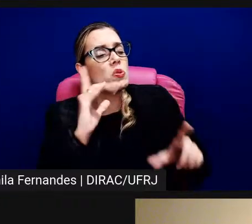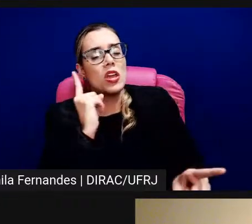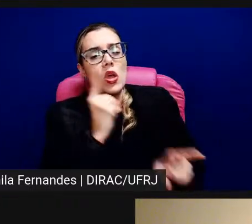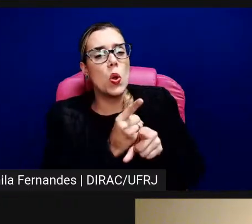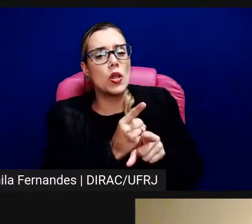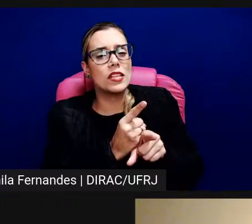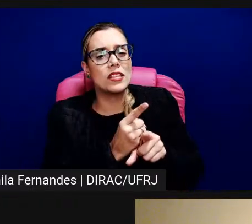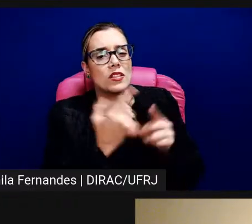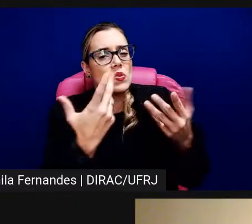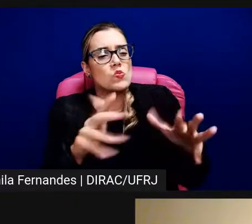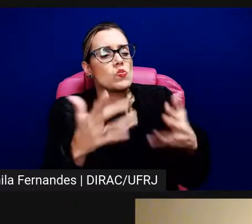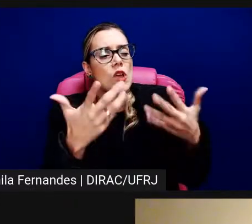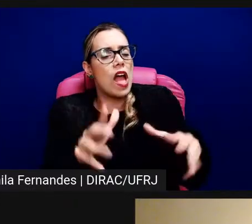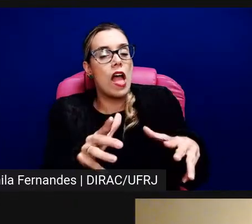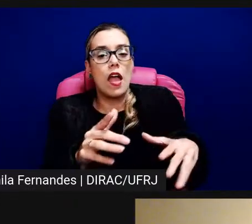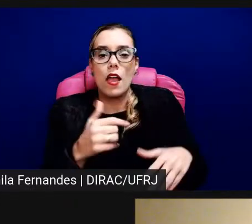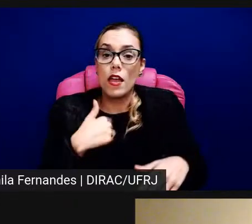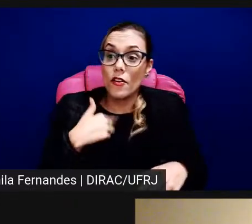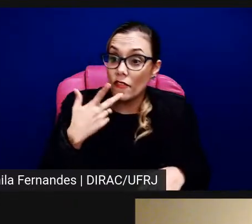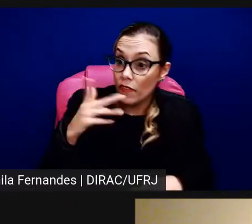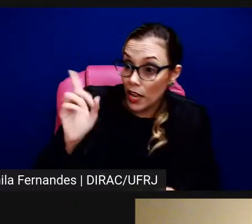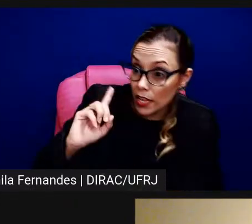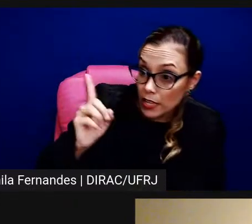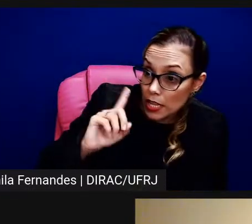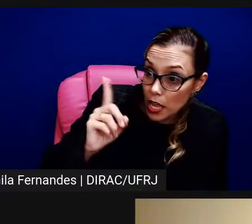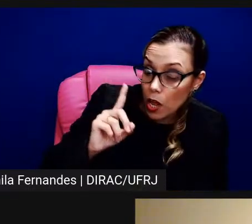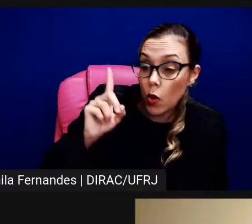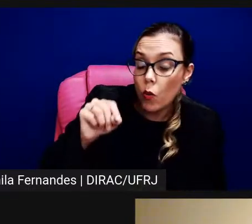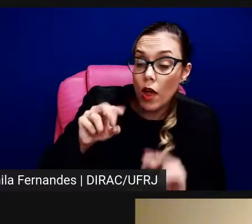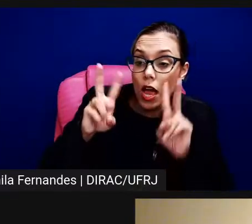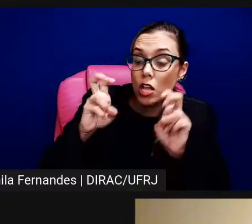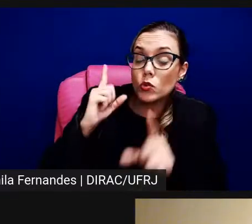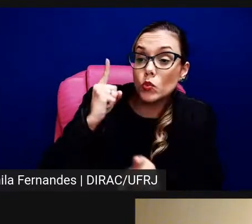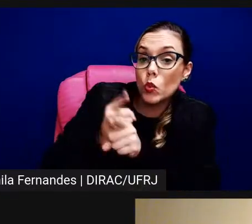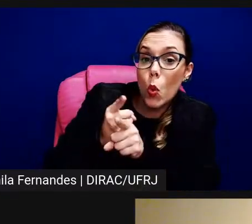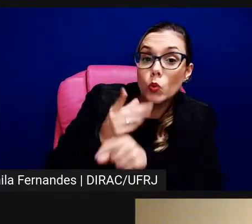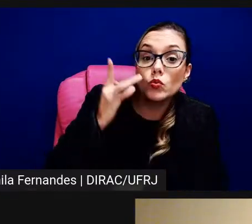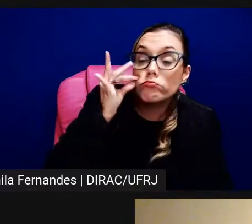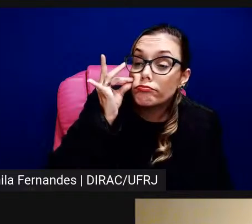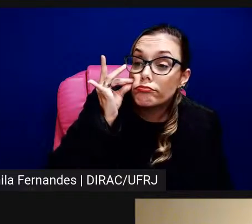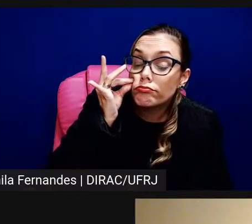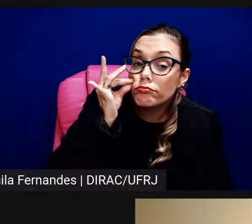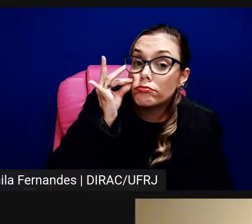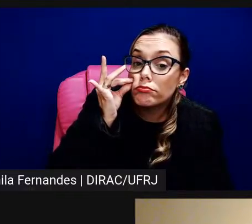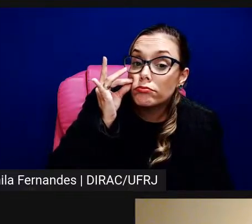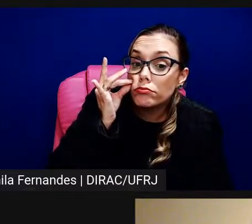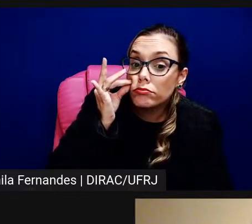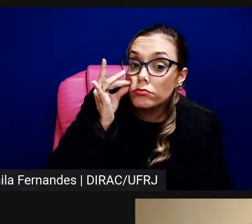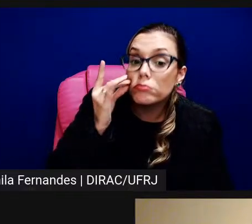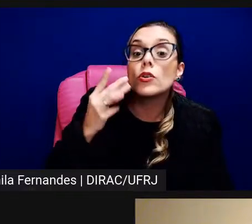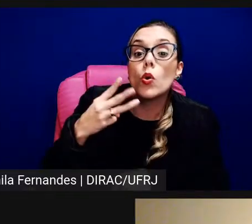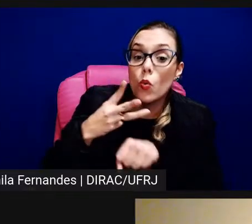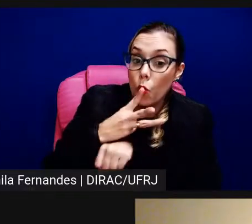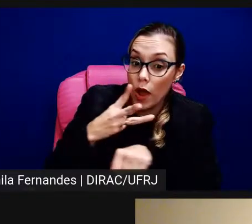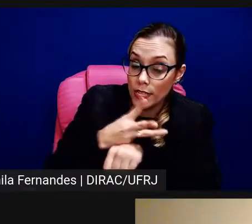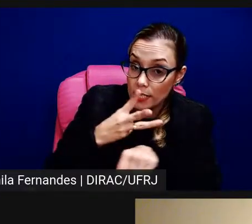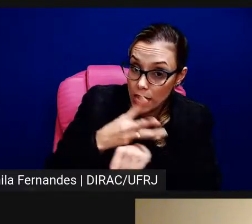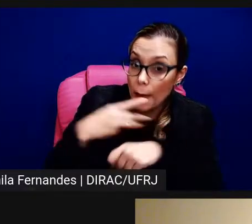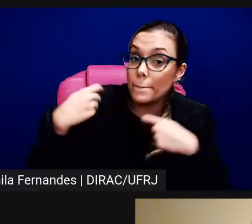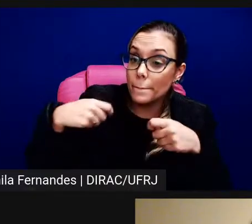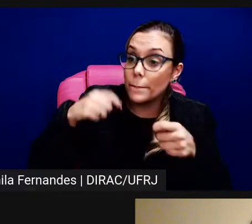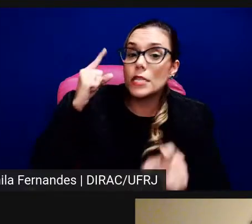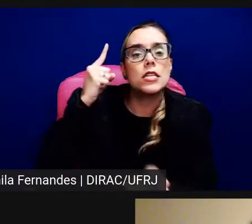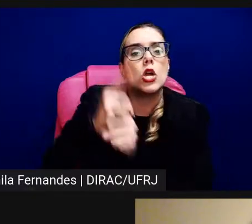eu dava um limite também, falava, olha, o projeto é sobre encontros, ao vivo, então, você quer marcar um encontro, é, né,